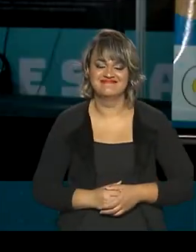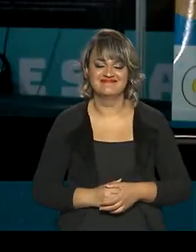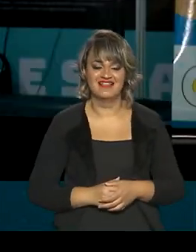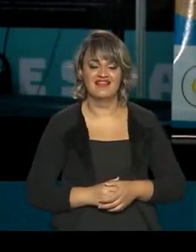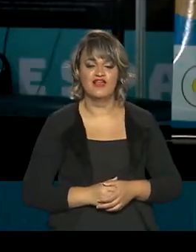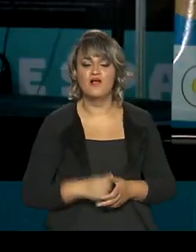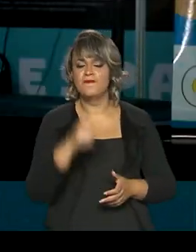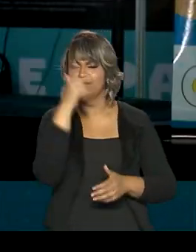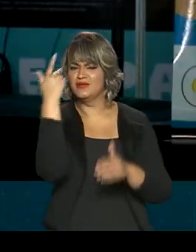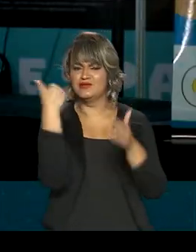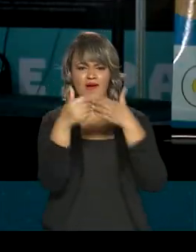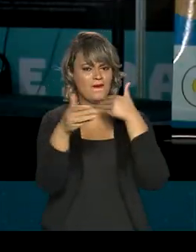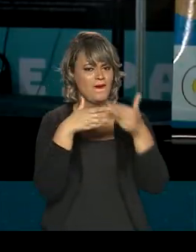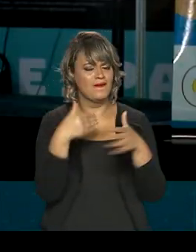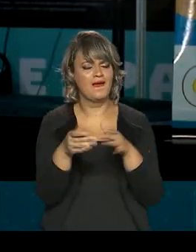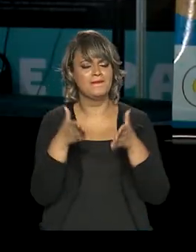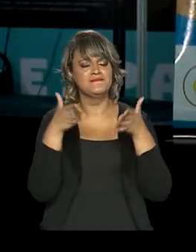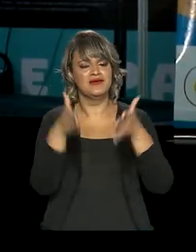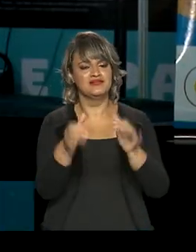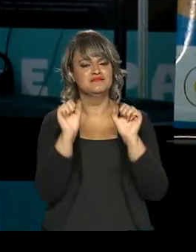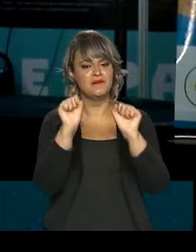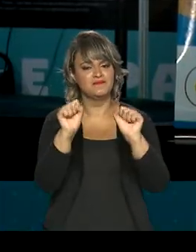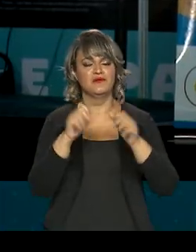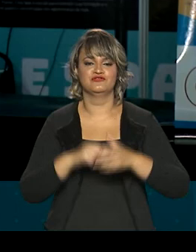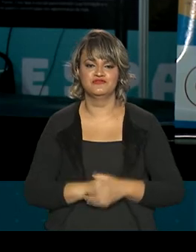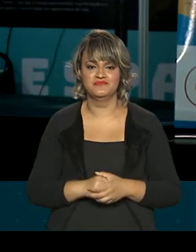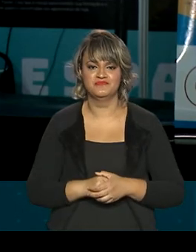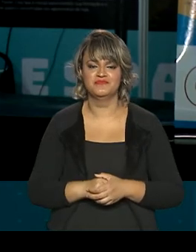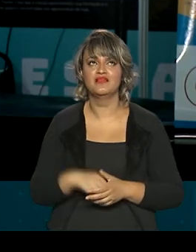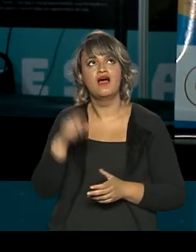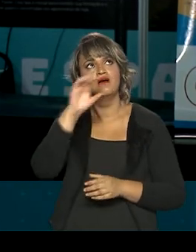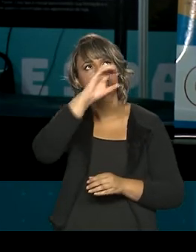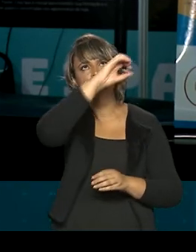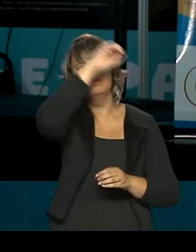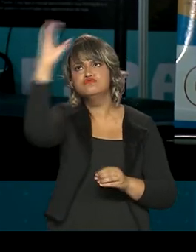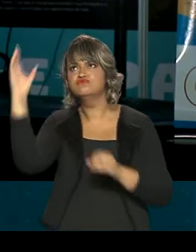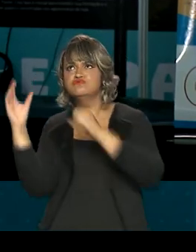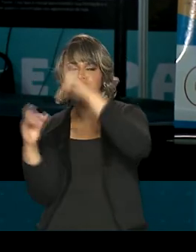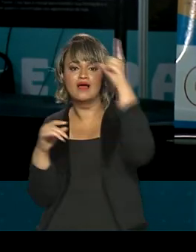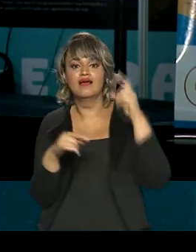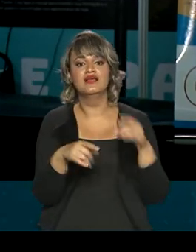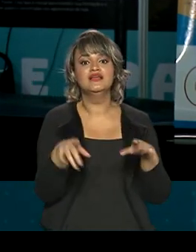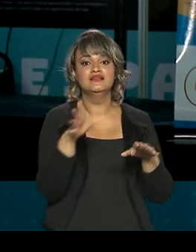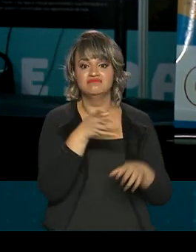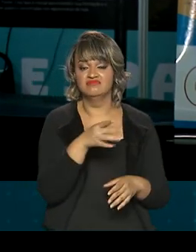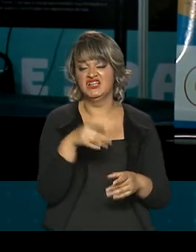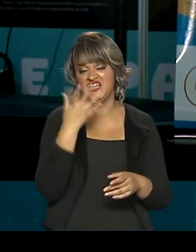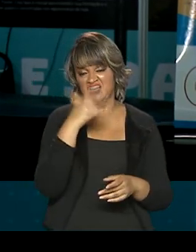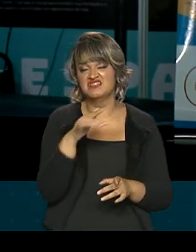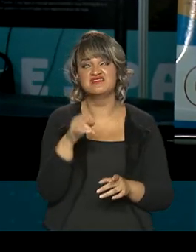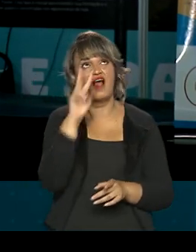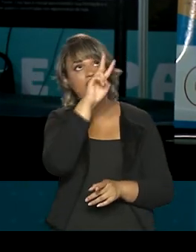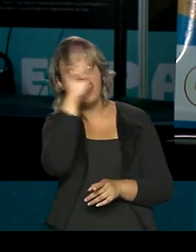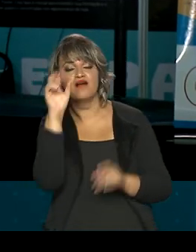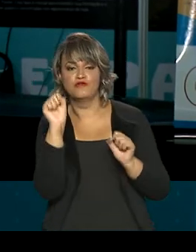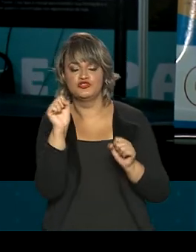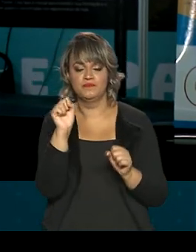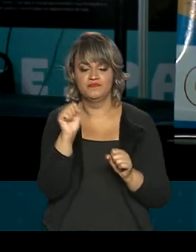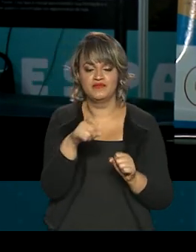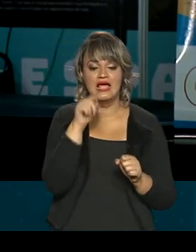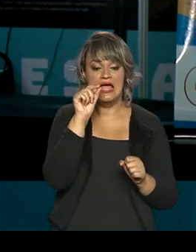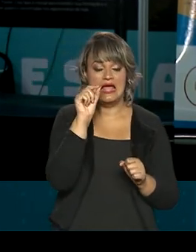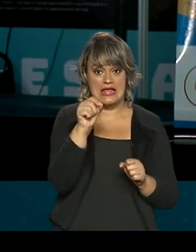Qualquer um pode participar do programa Caça Asteroides, inclusive crianças. Os inscritos recebem um